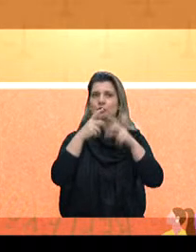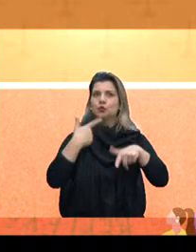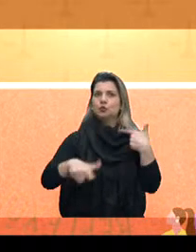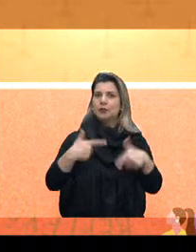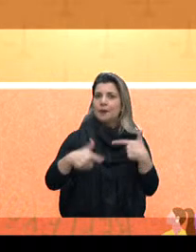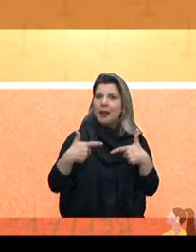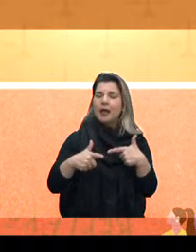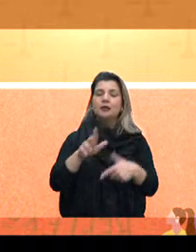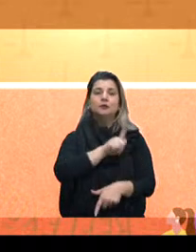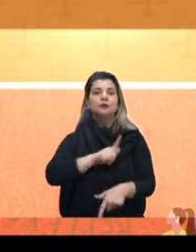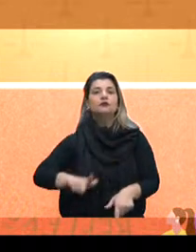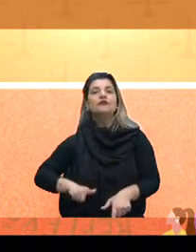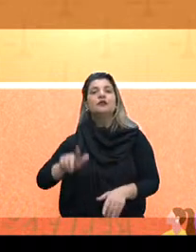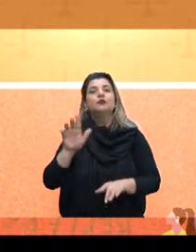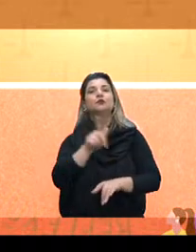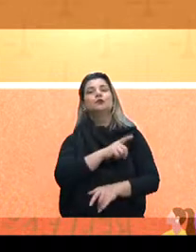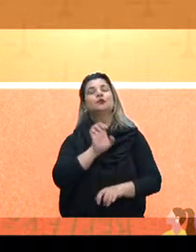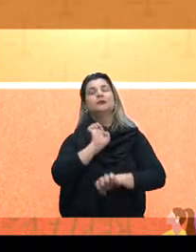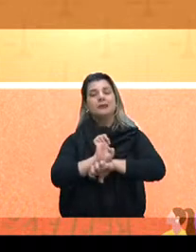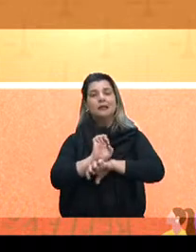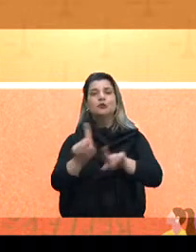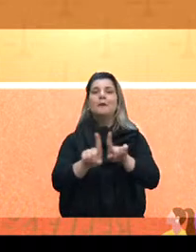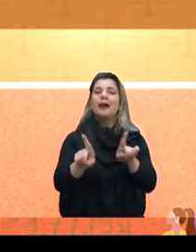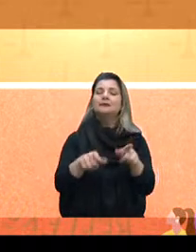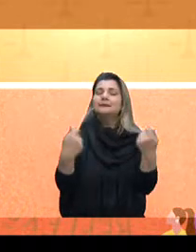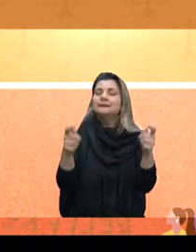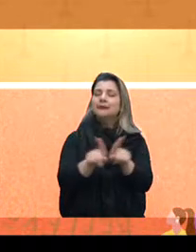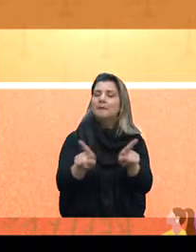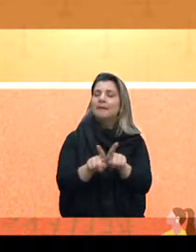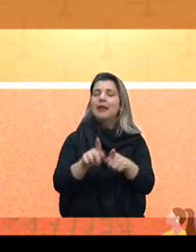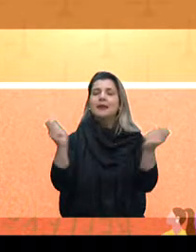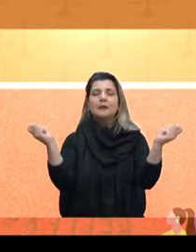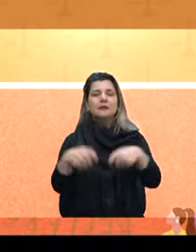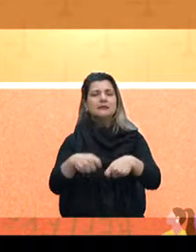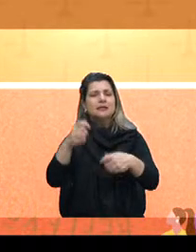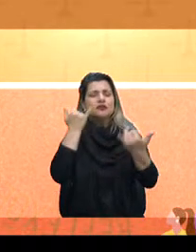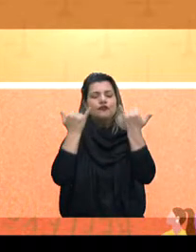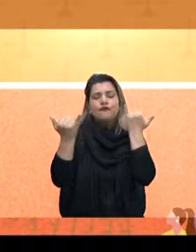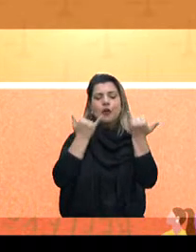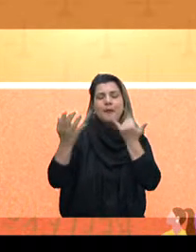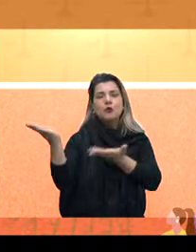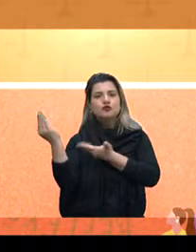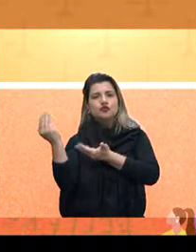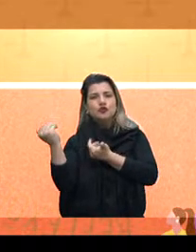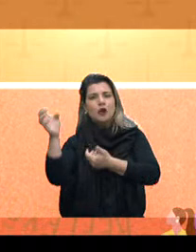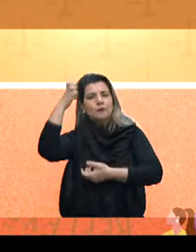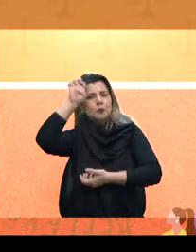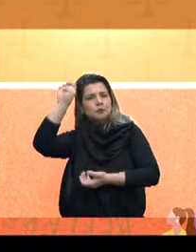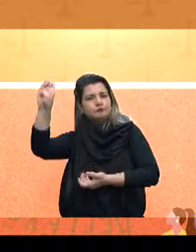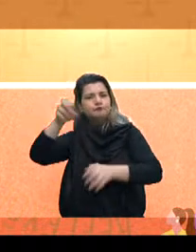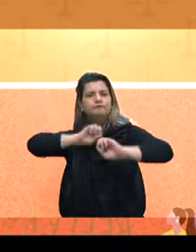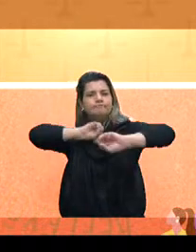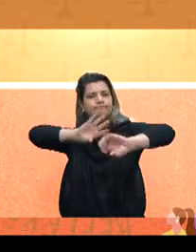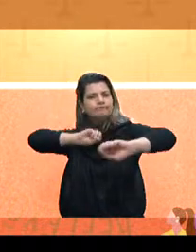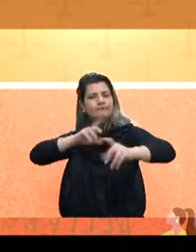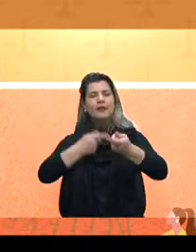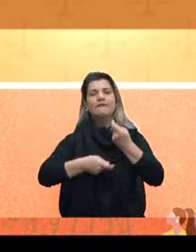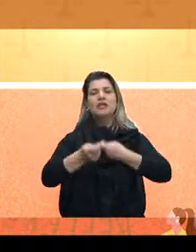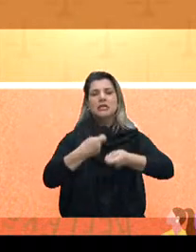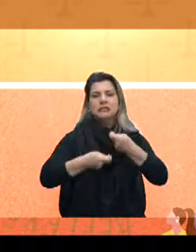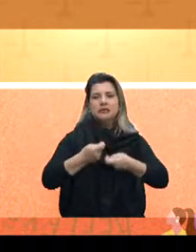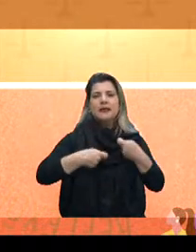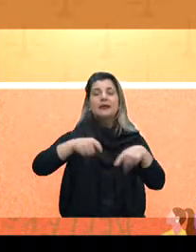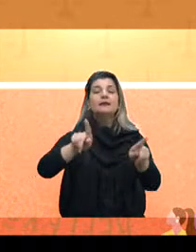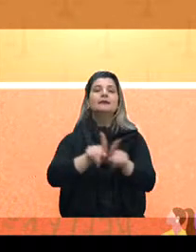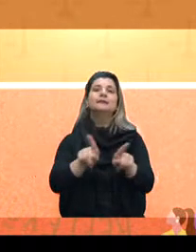governo do Estado, mas também a capacidade de orientar os jovens para o empreendedorismo, para a educação financeira, e